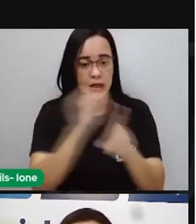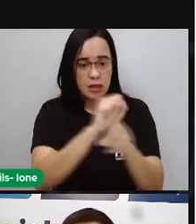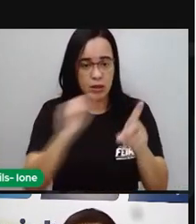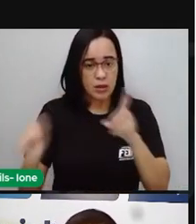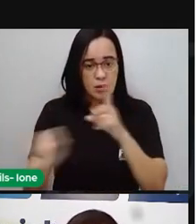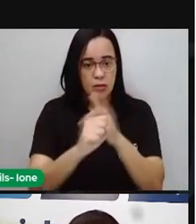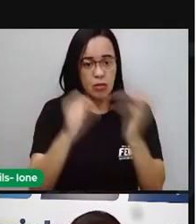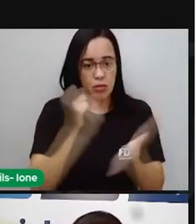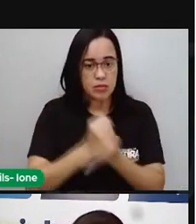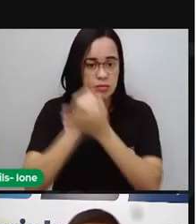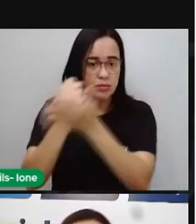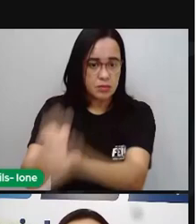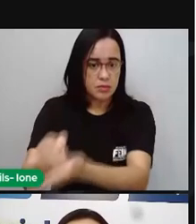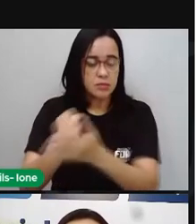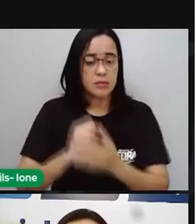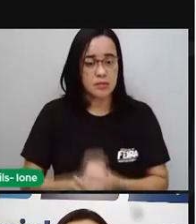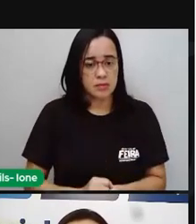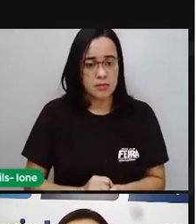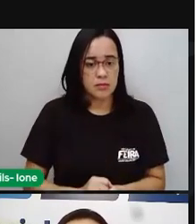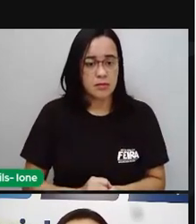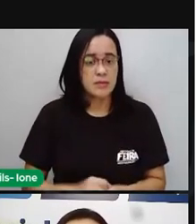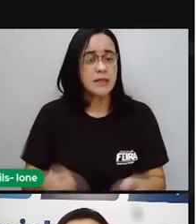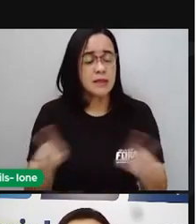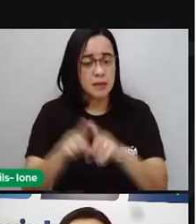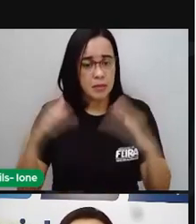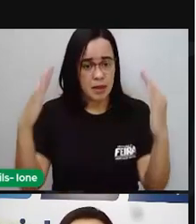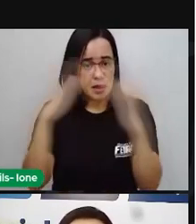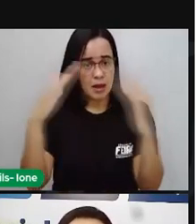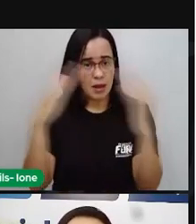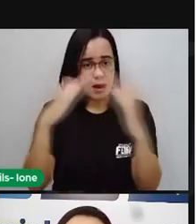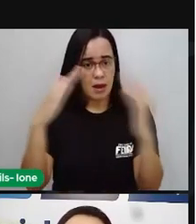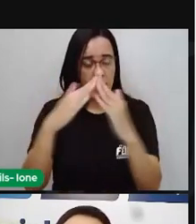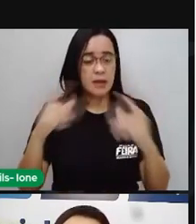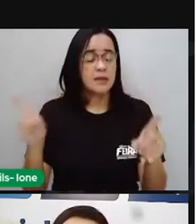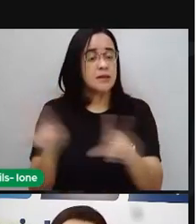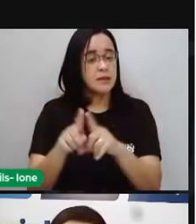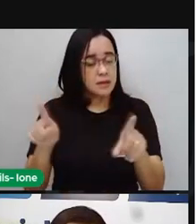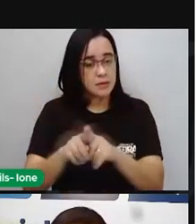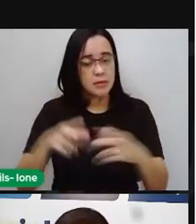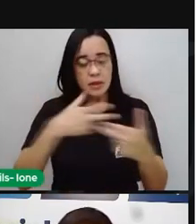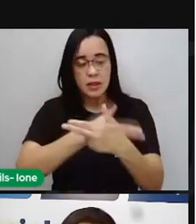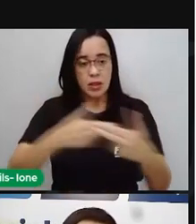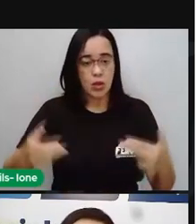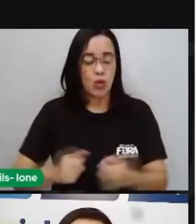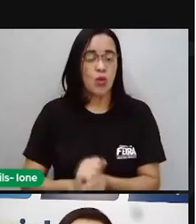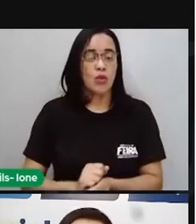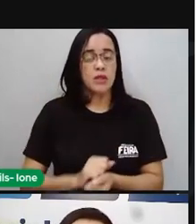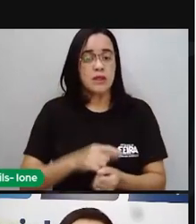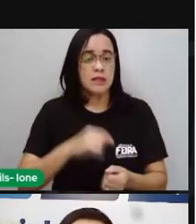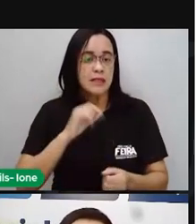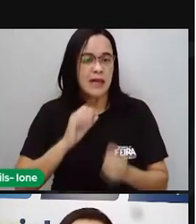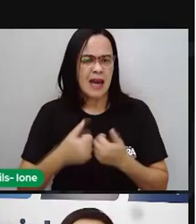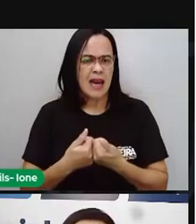ao transporte. Então, aí, aí, dentro desses direitos fundamentais, não é?